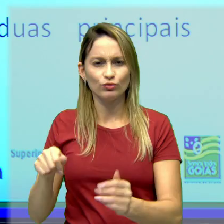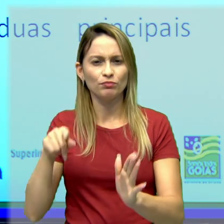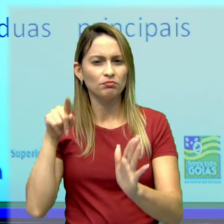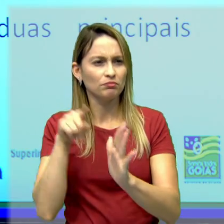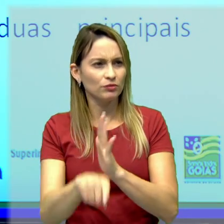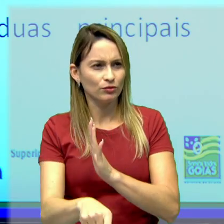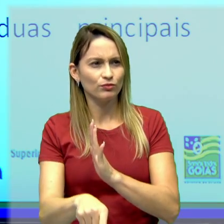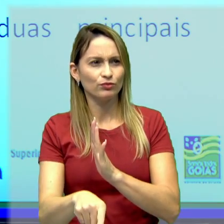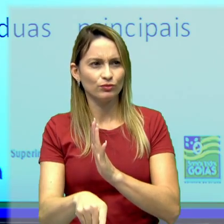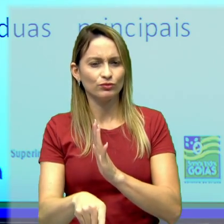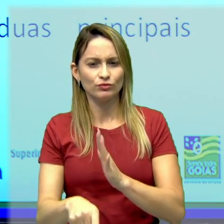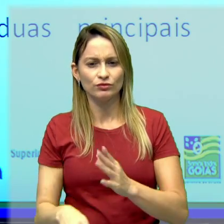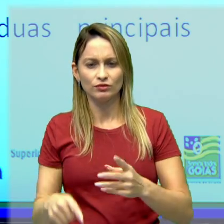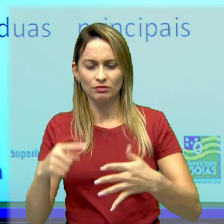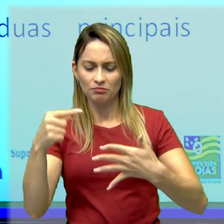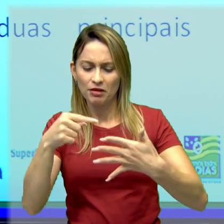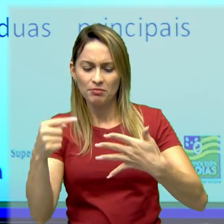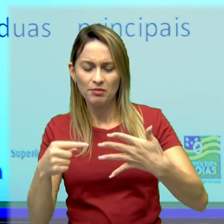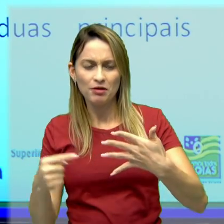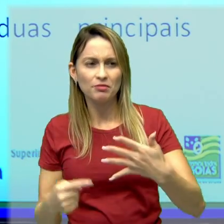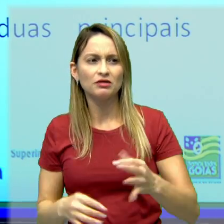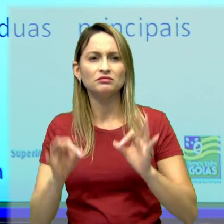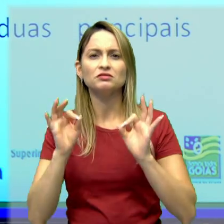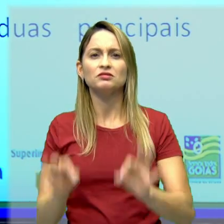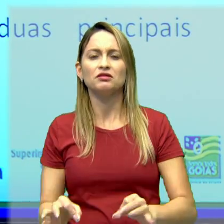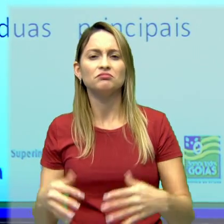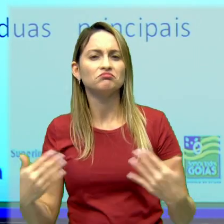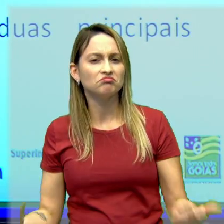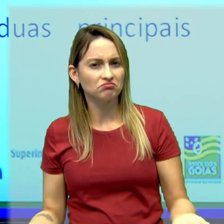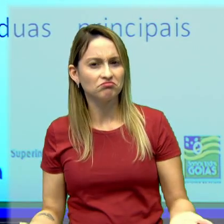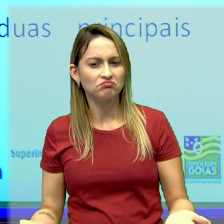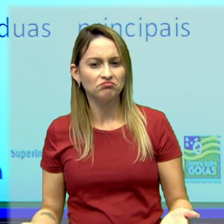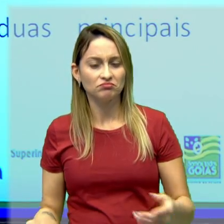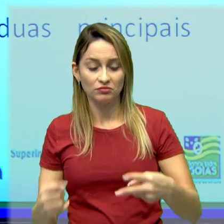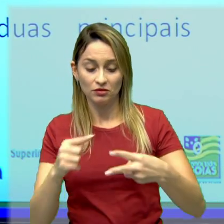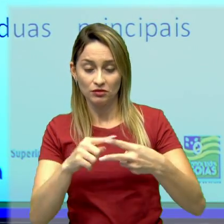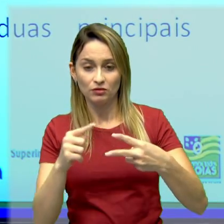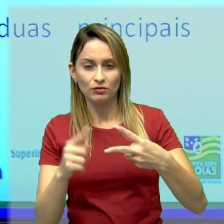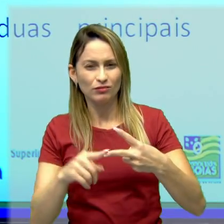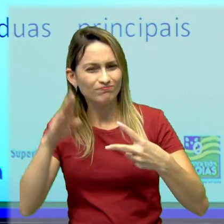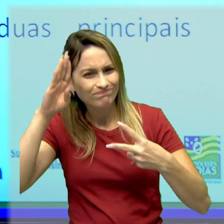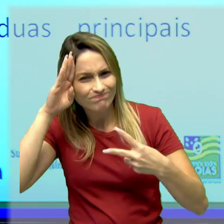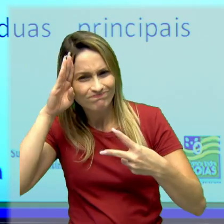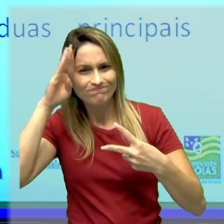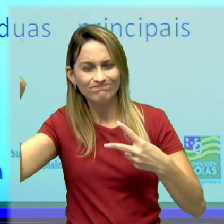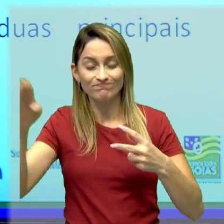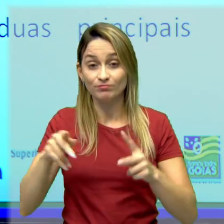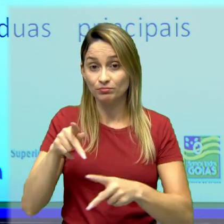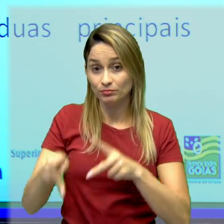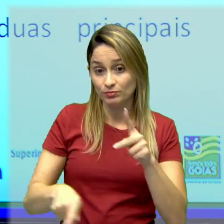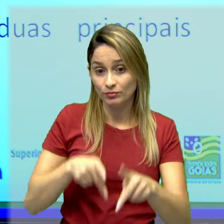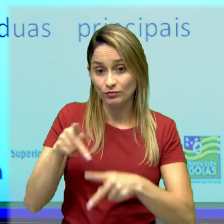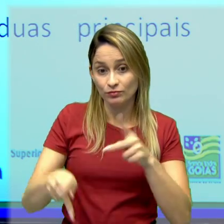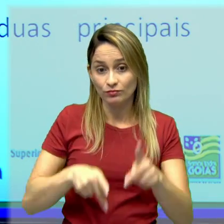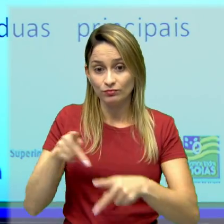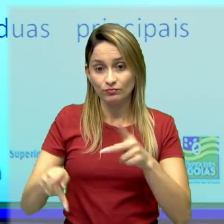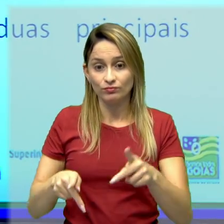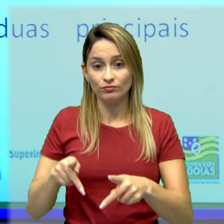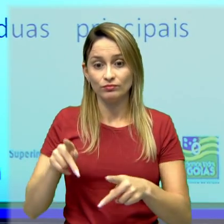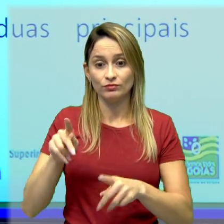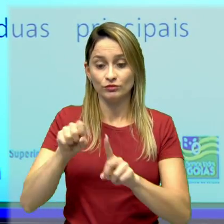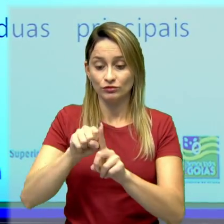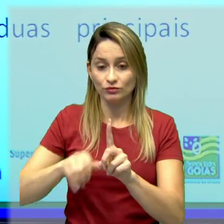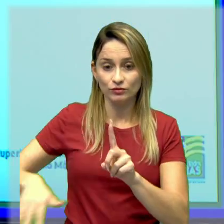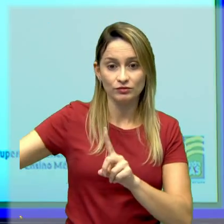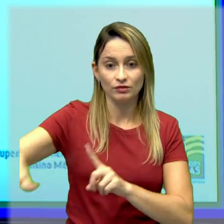assim, assinale a alternativa correta. Qual as duas principais civilizações da Antiguidade